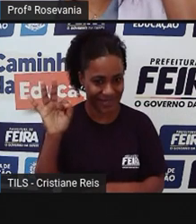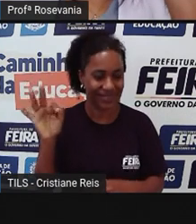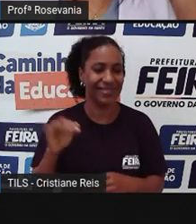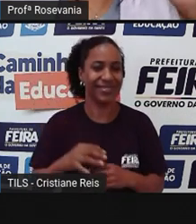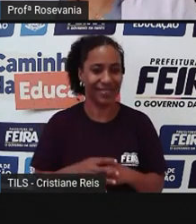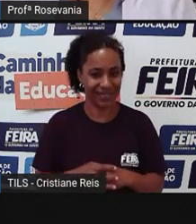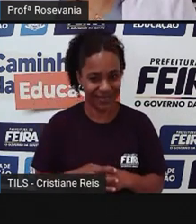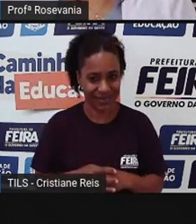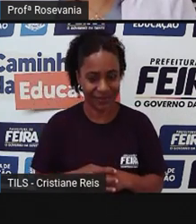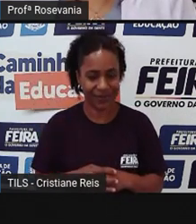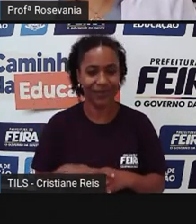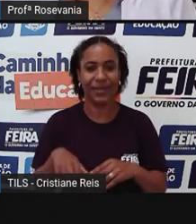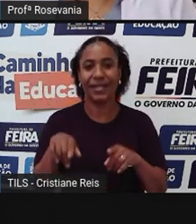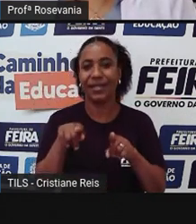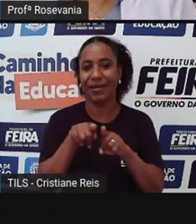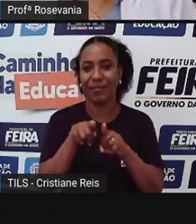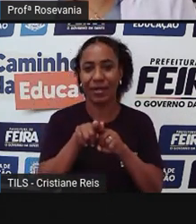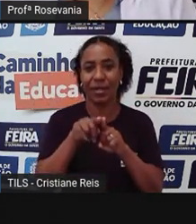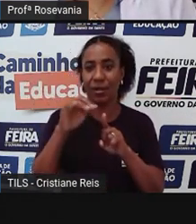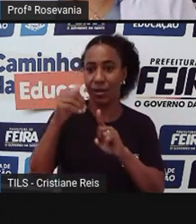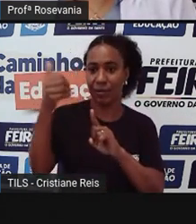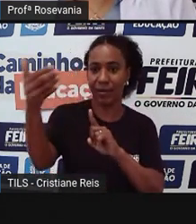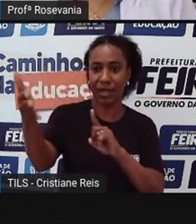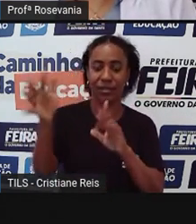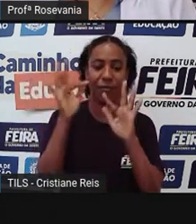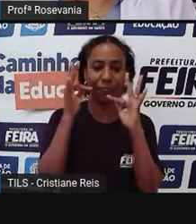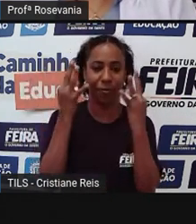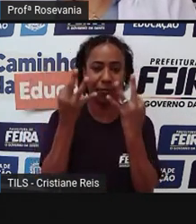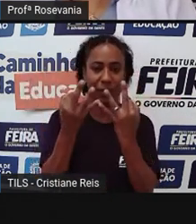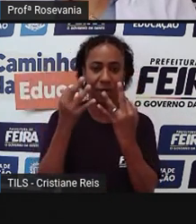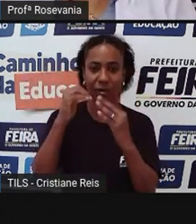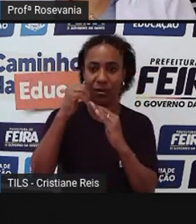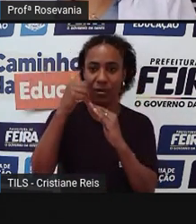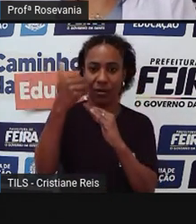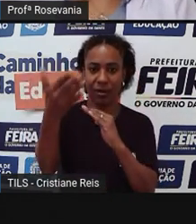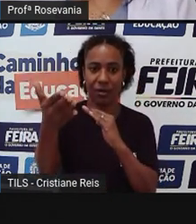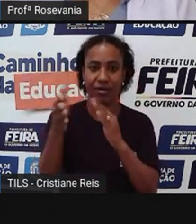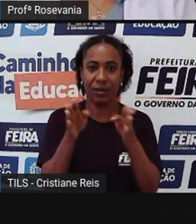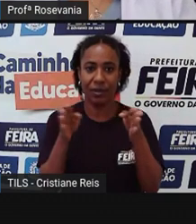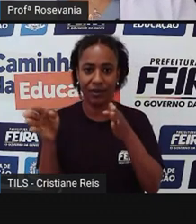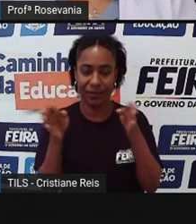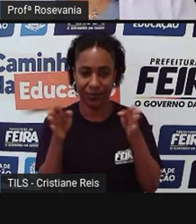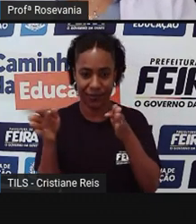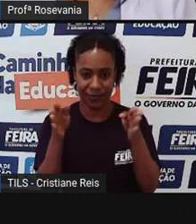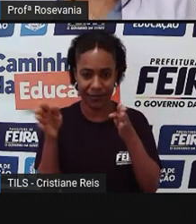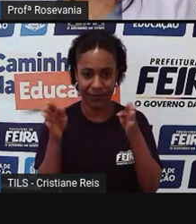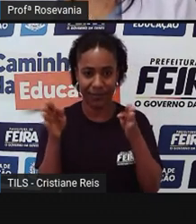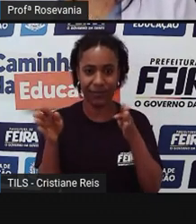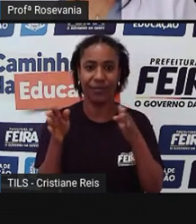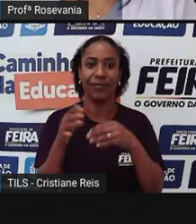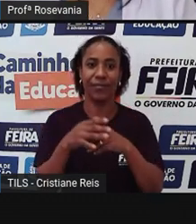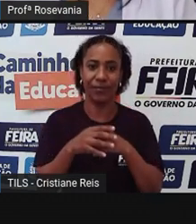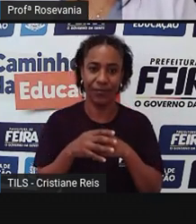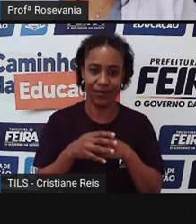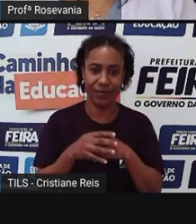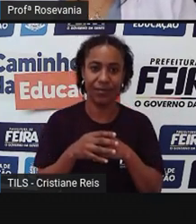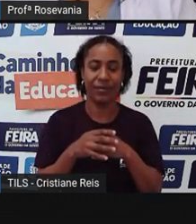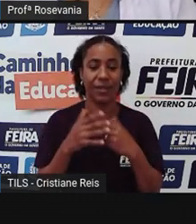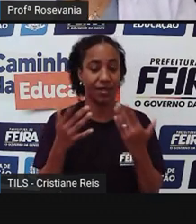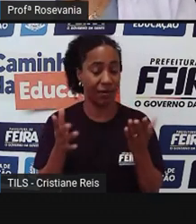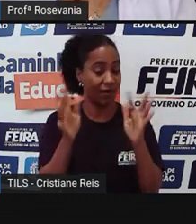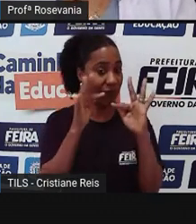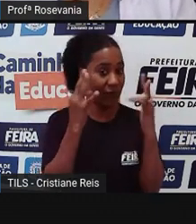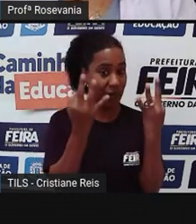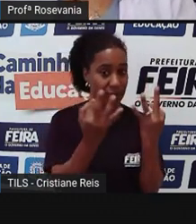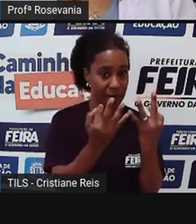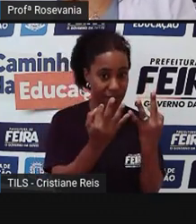de Brito, ficou aqui, né, intercalada entre a família, né, a família de Viegas e